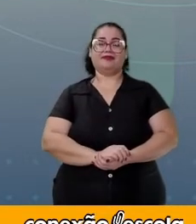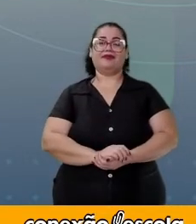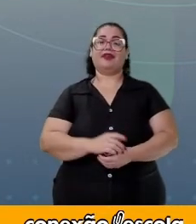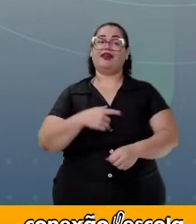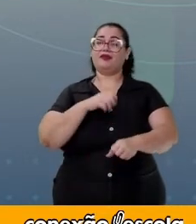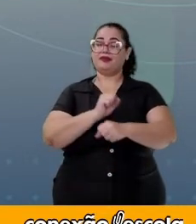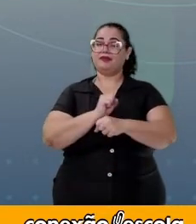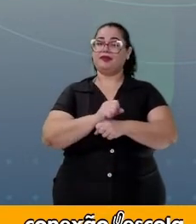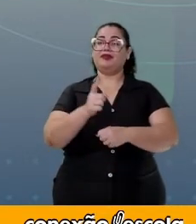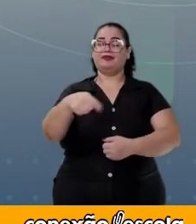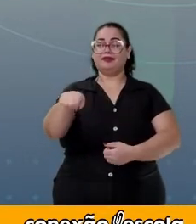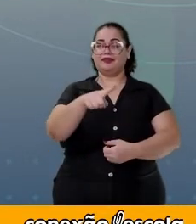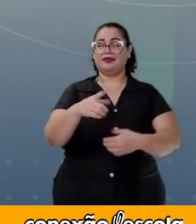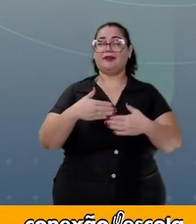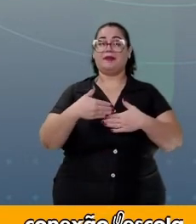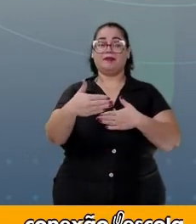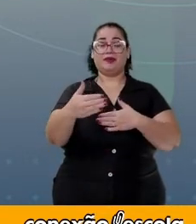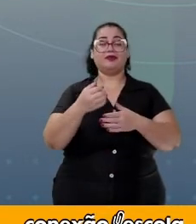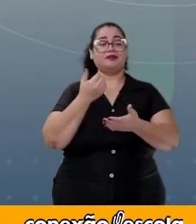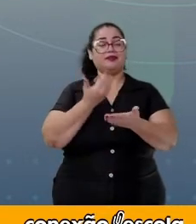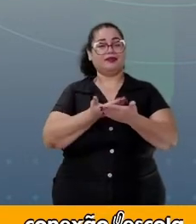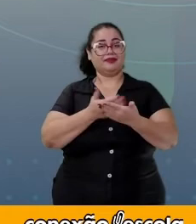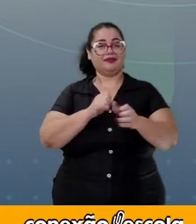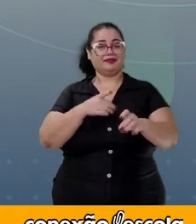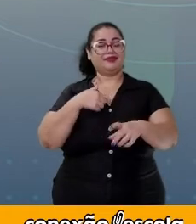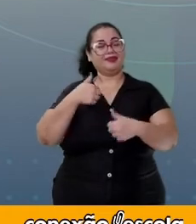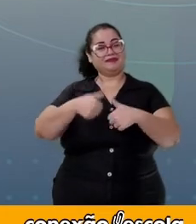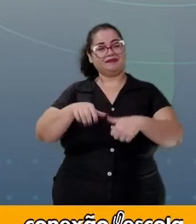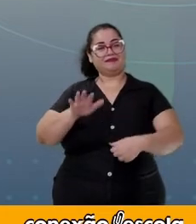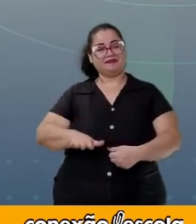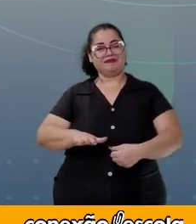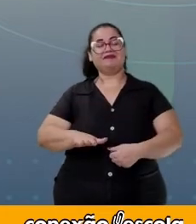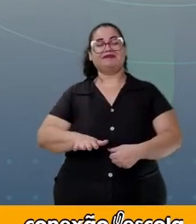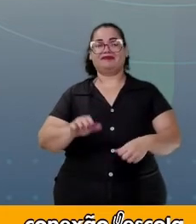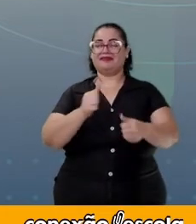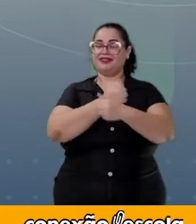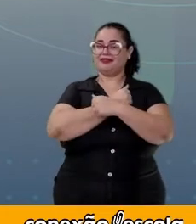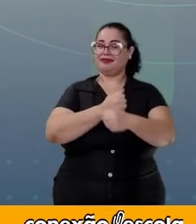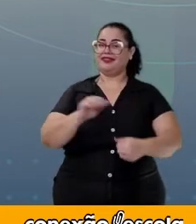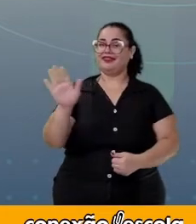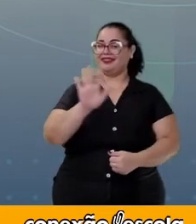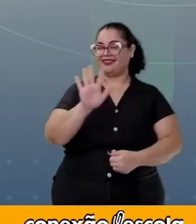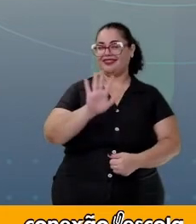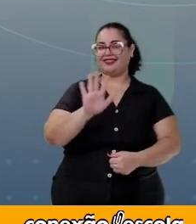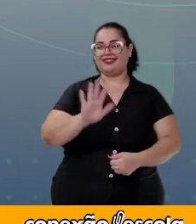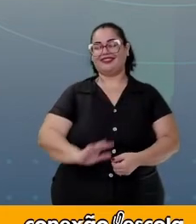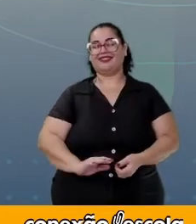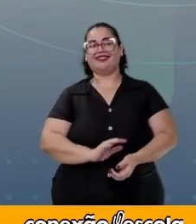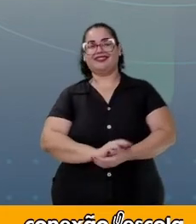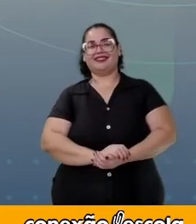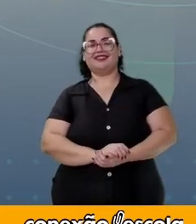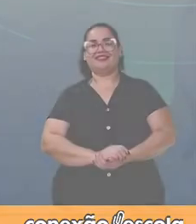conto com você e nossa próxima videoaula eu fico por aqui. Um abraço e tchau, tchau.